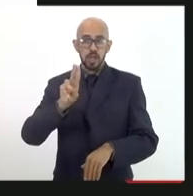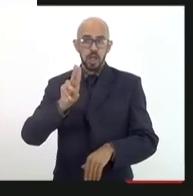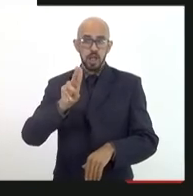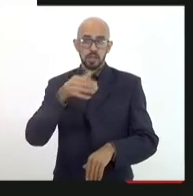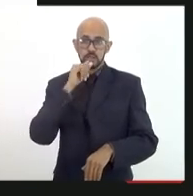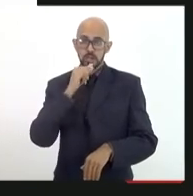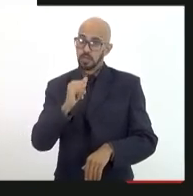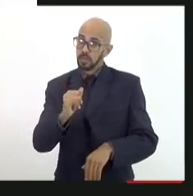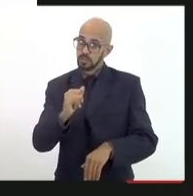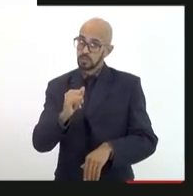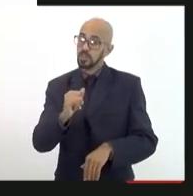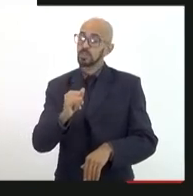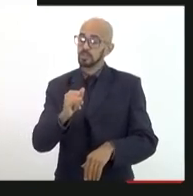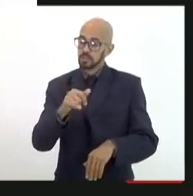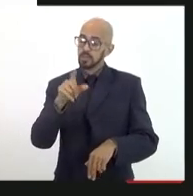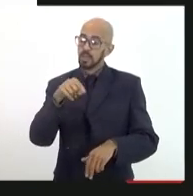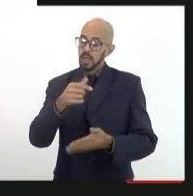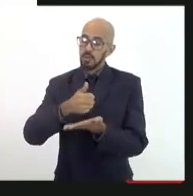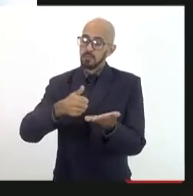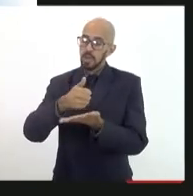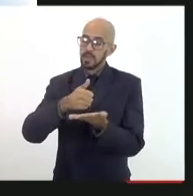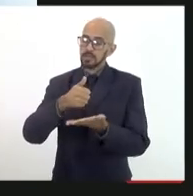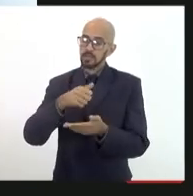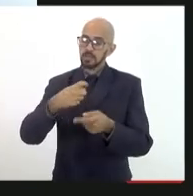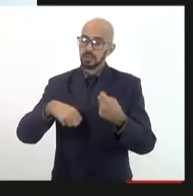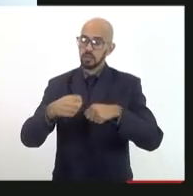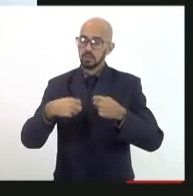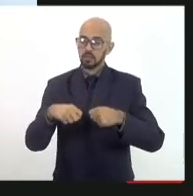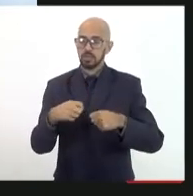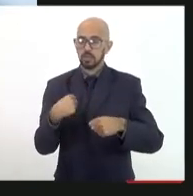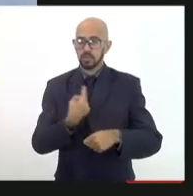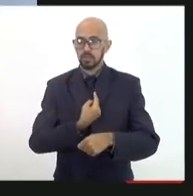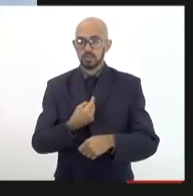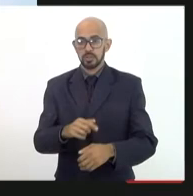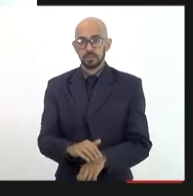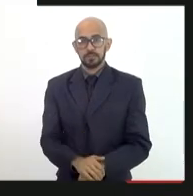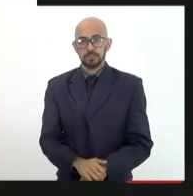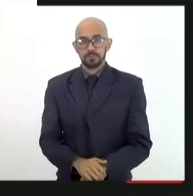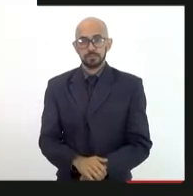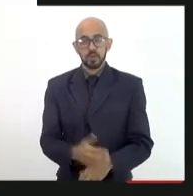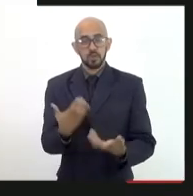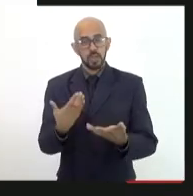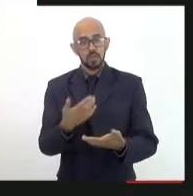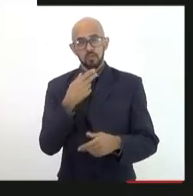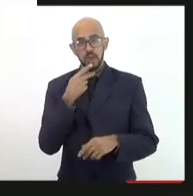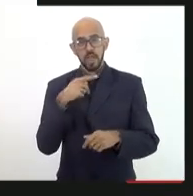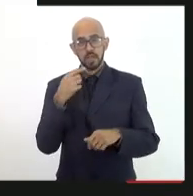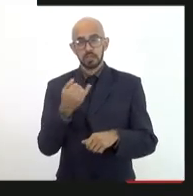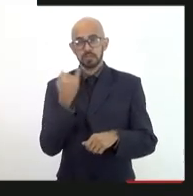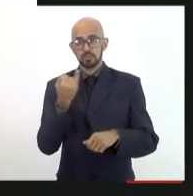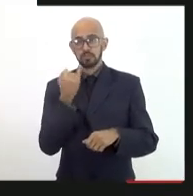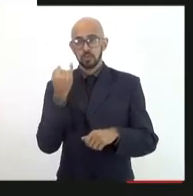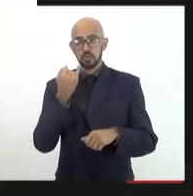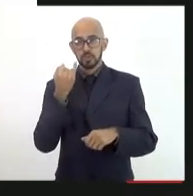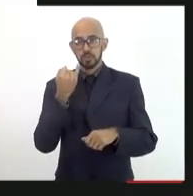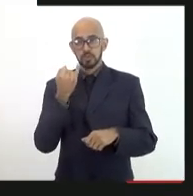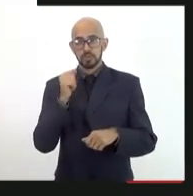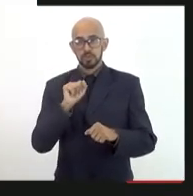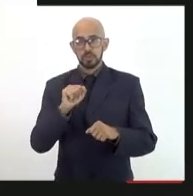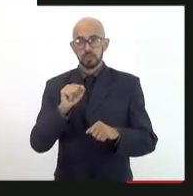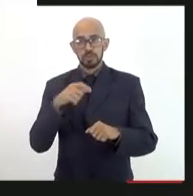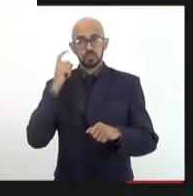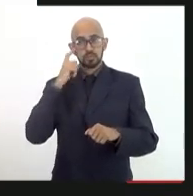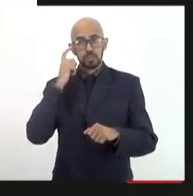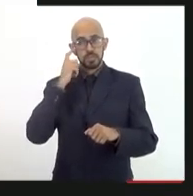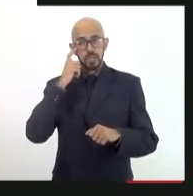hoje é a base da nossa economia. Então, eu quero aqui dizer e ressaltar a importância da gente estar pensando num